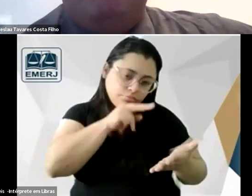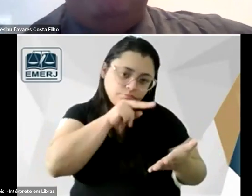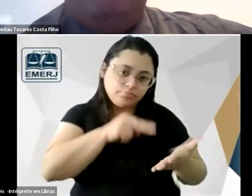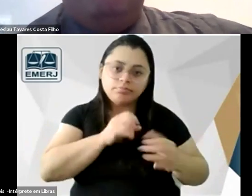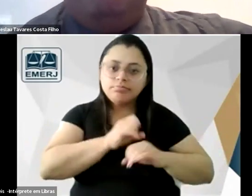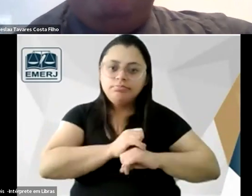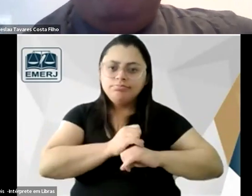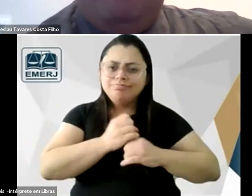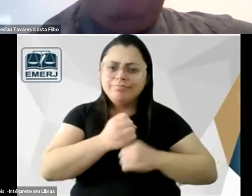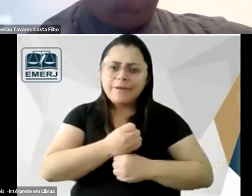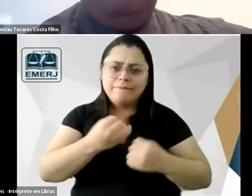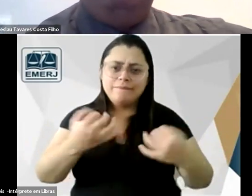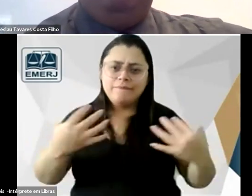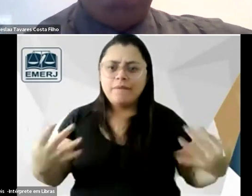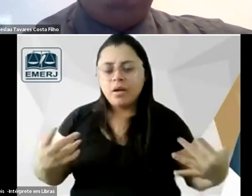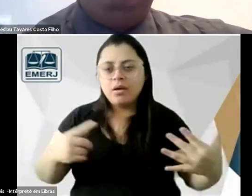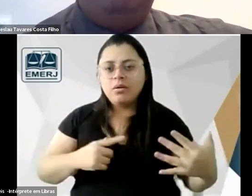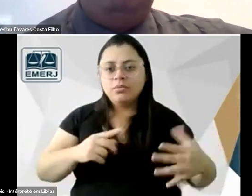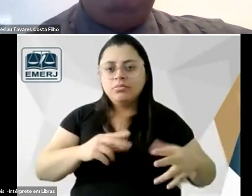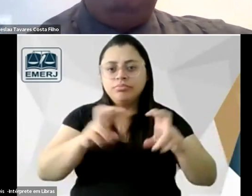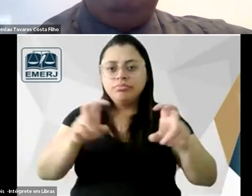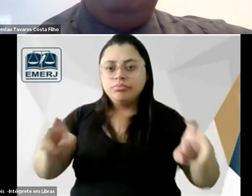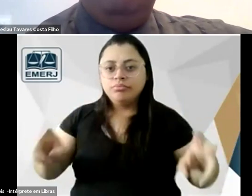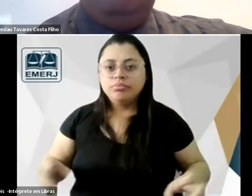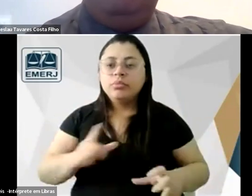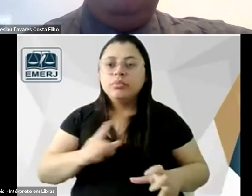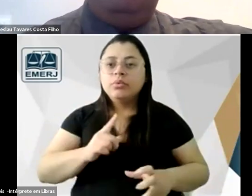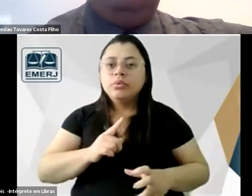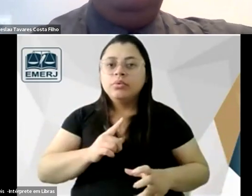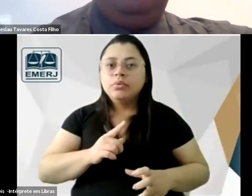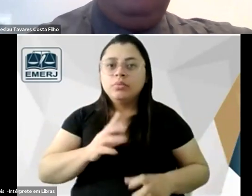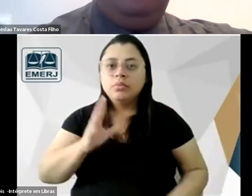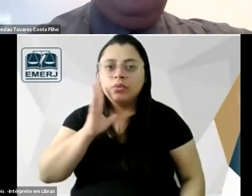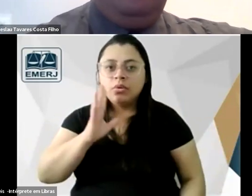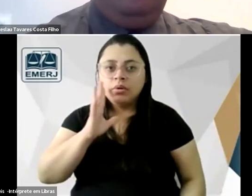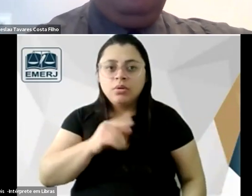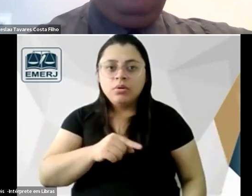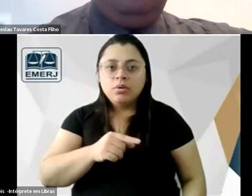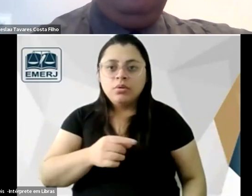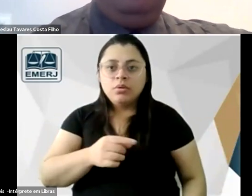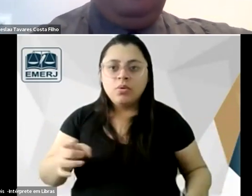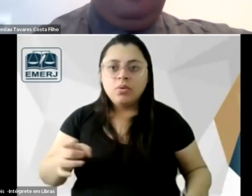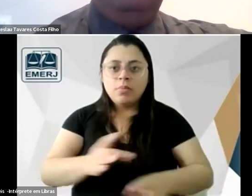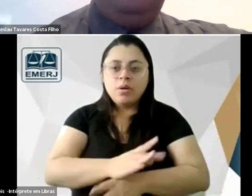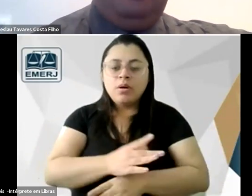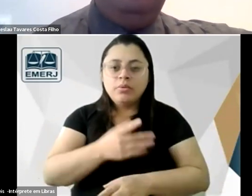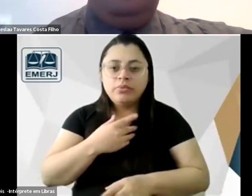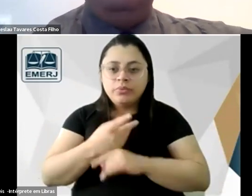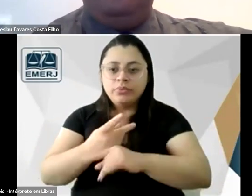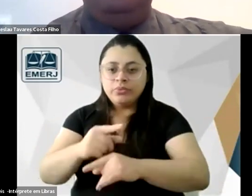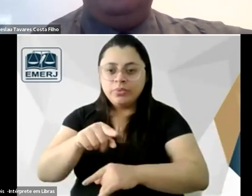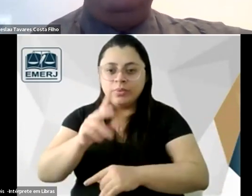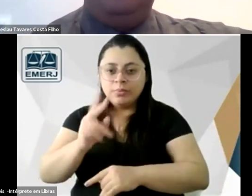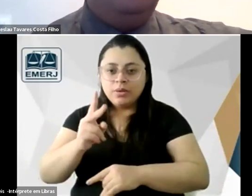Venceslau mostrou um dos volumes das obras completas aliás uma edição espetacular que eu também consultei essa mesma